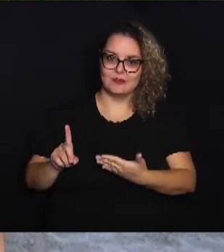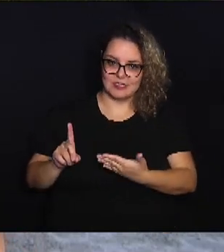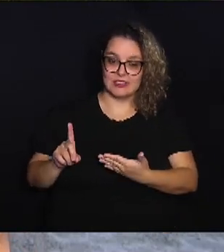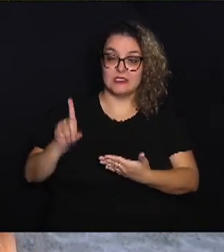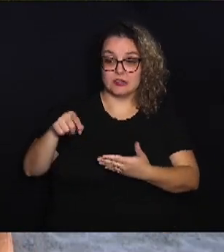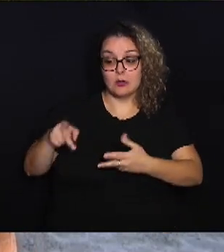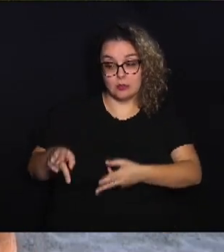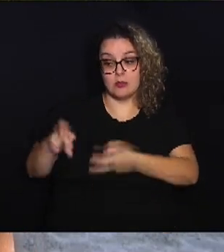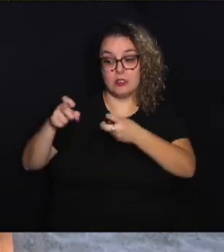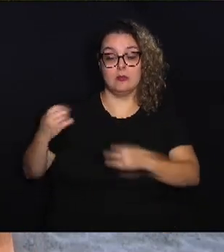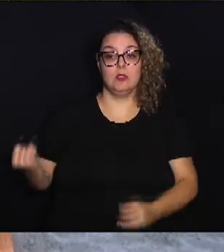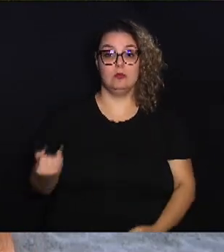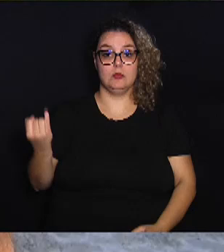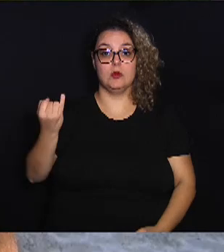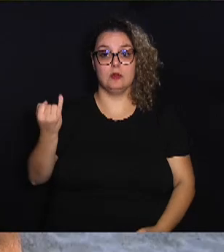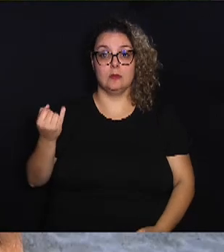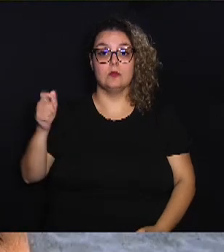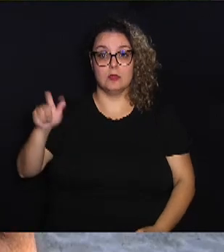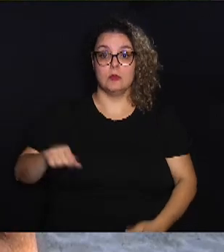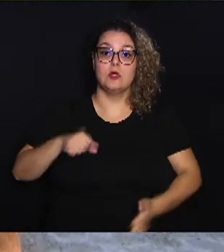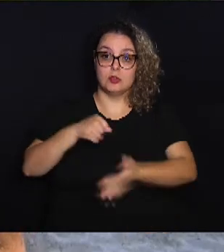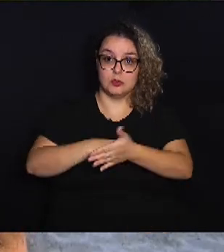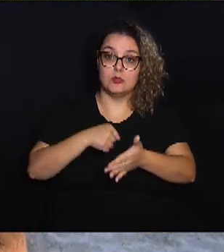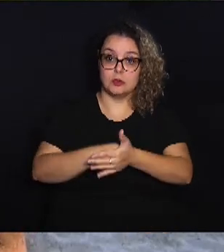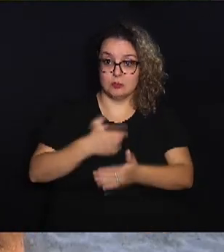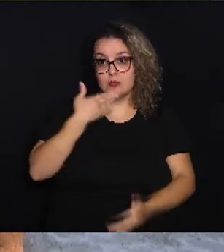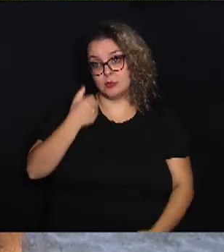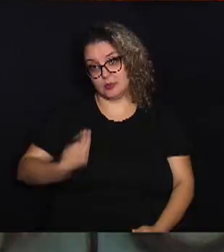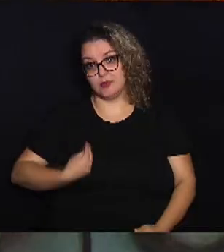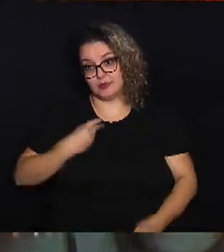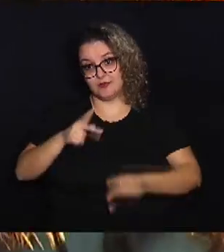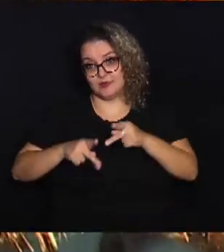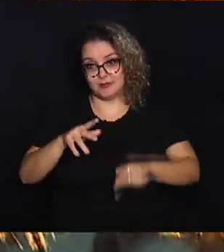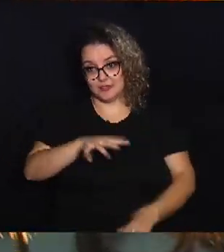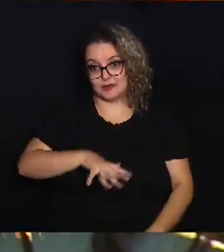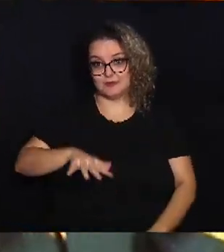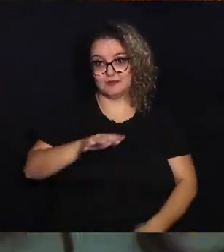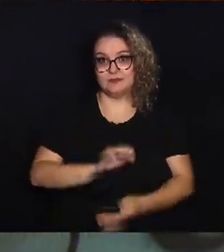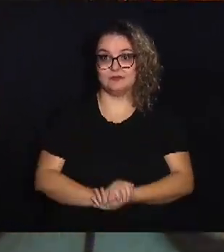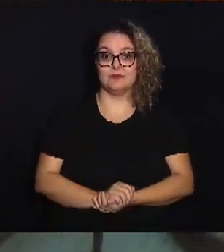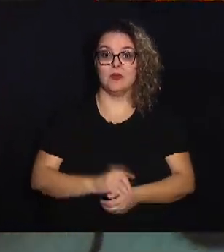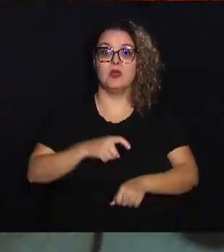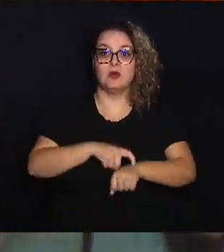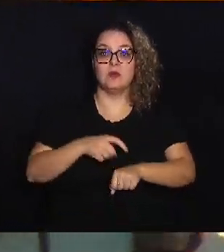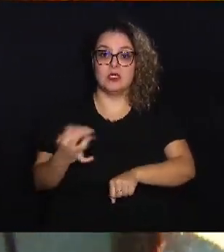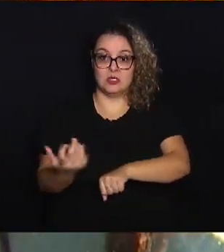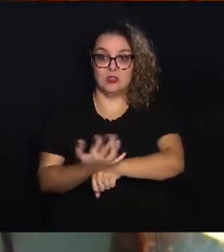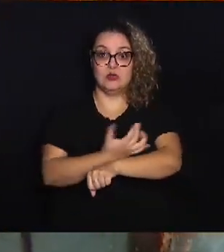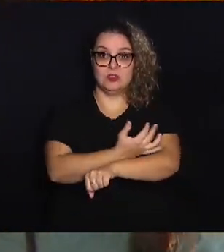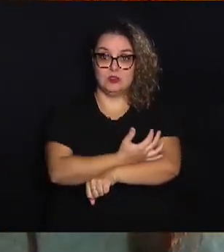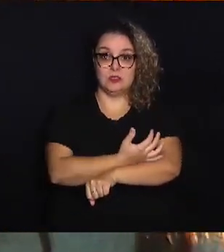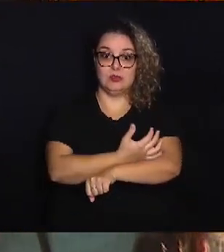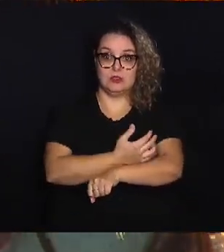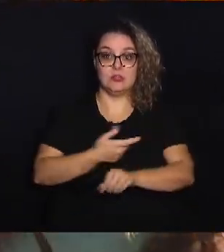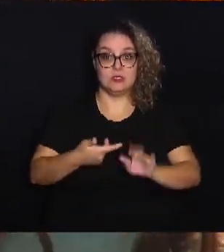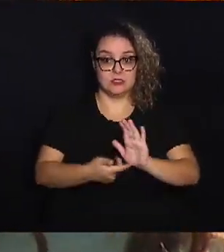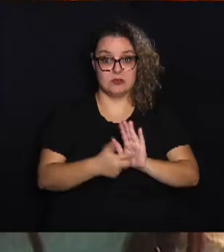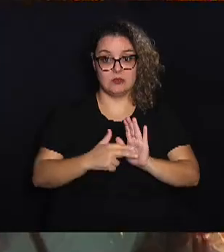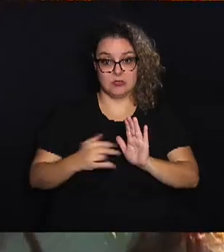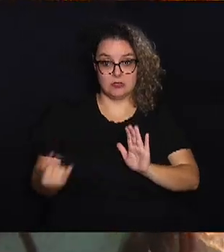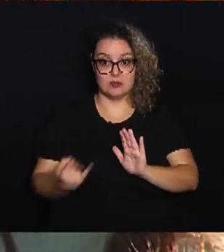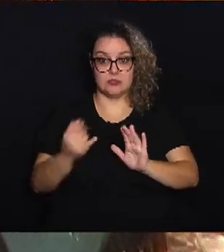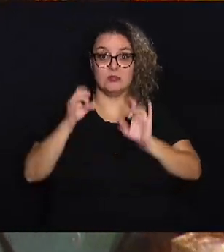reconhecimento de uma pessoa que lutou muito para melhorar a vida do povo aqui da região. Um momento de emoção e grande significado,